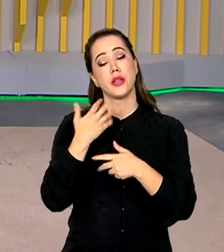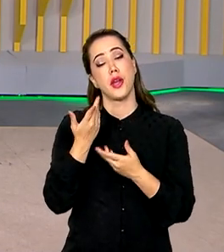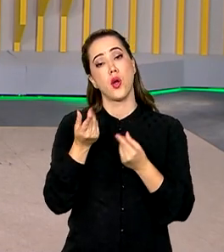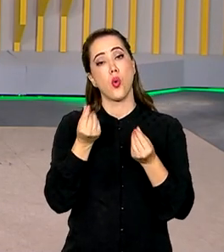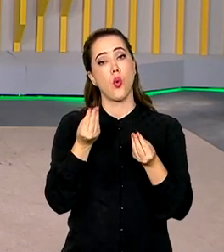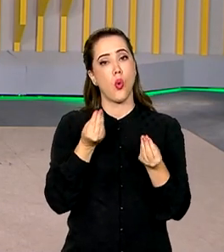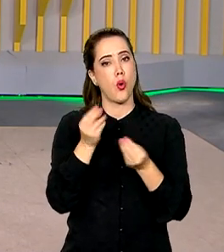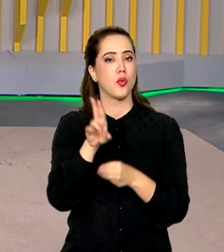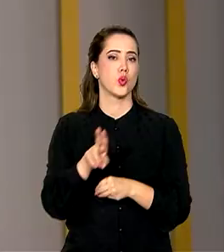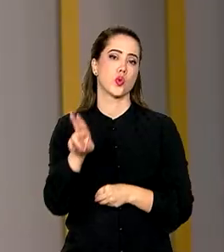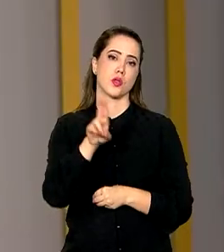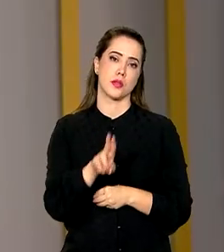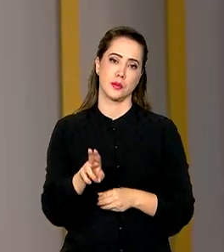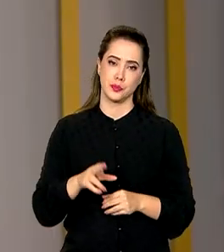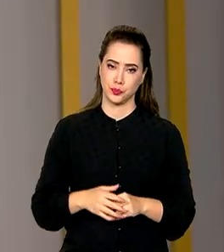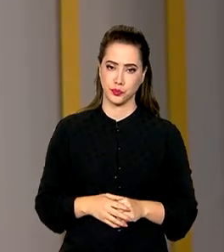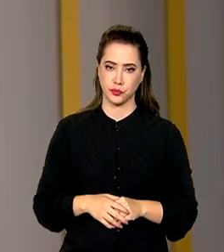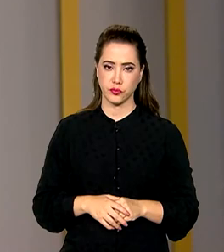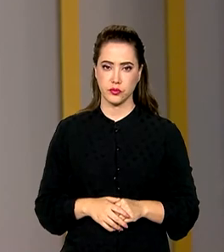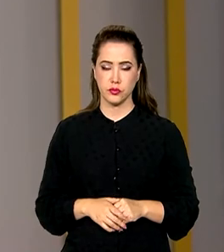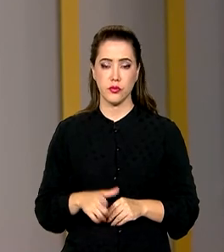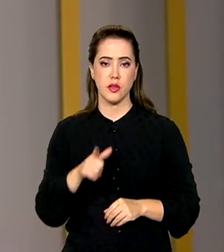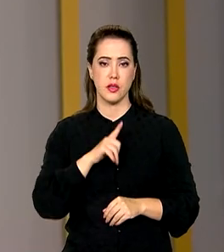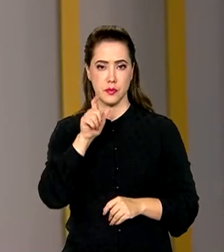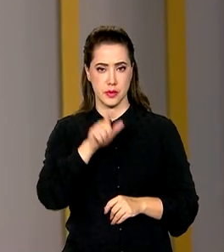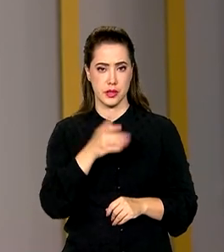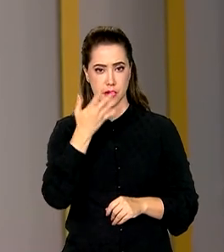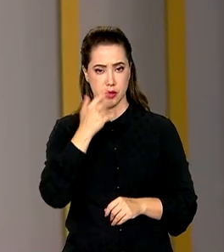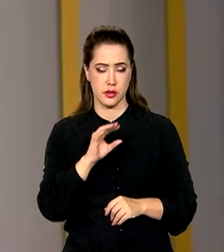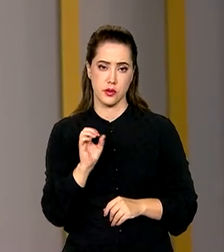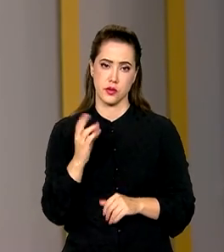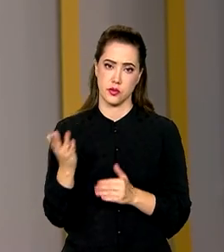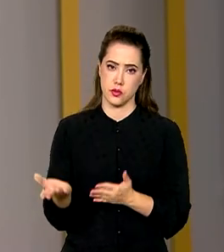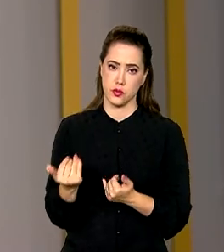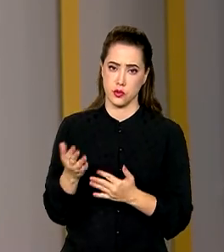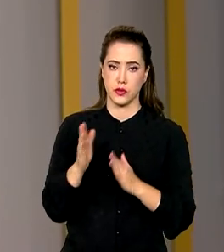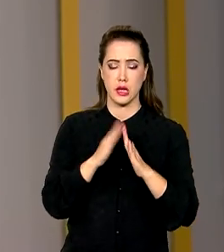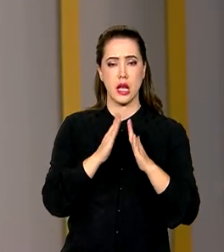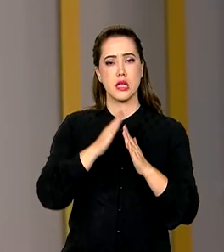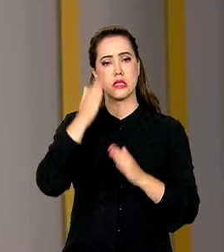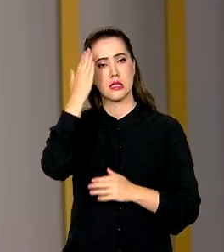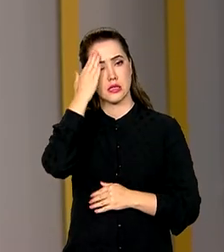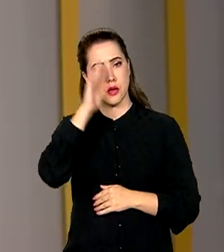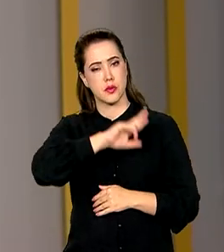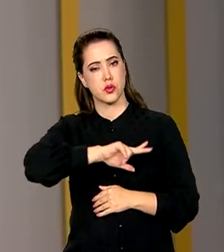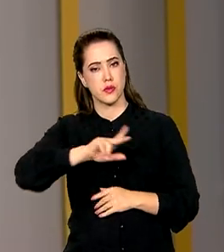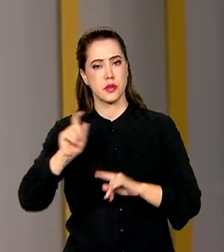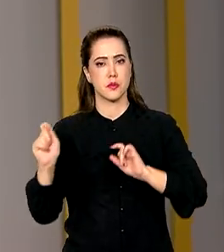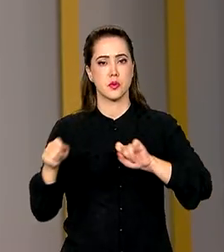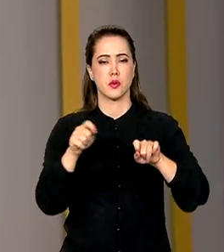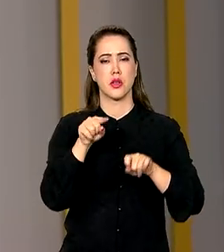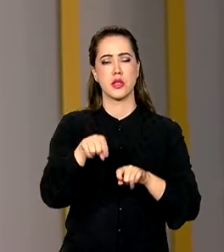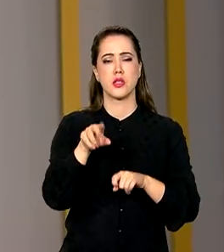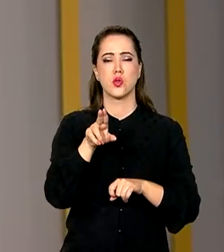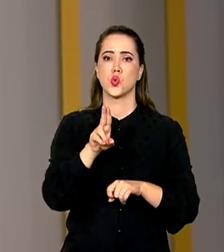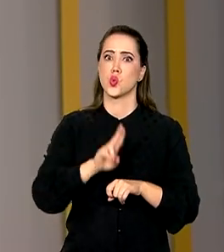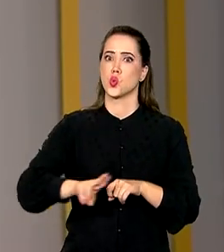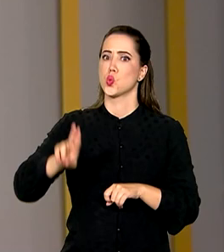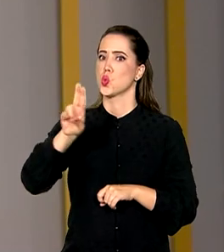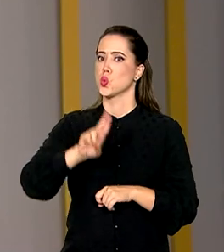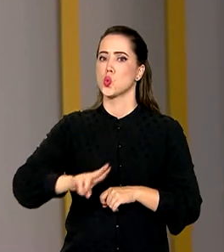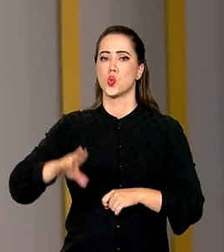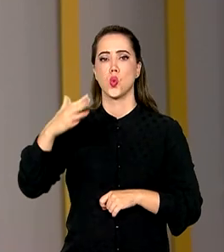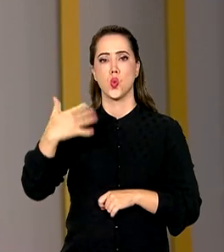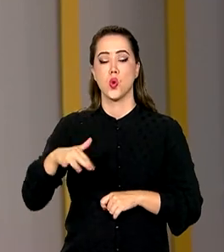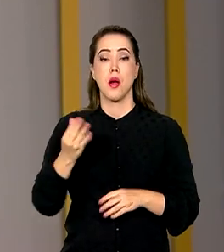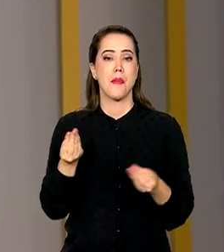dose, é a quantidade. E quem tem criança ou adolescente em casa sabe que muitas vezes eles exageram na dose.